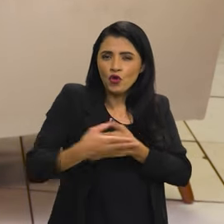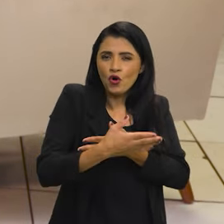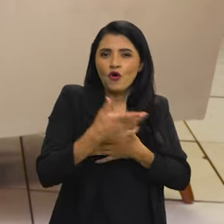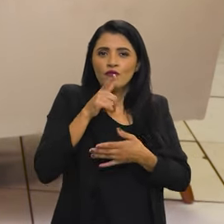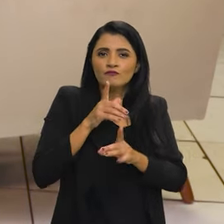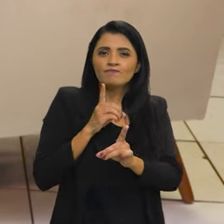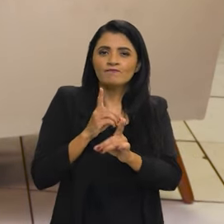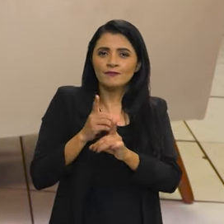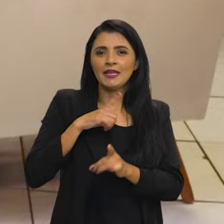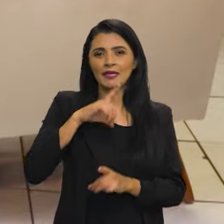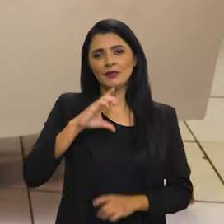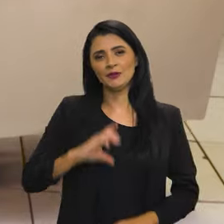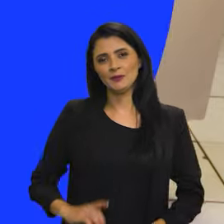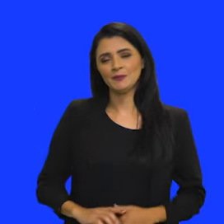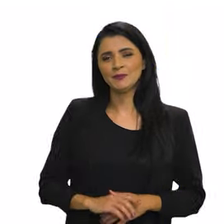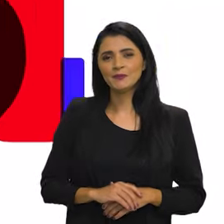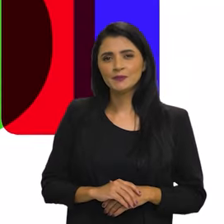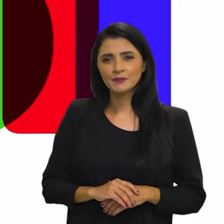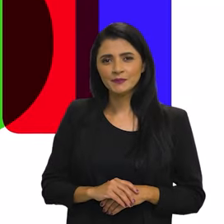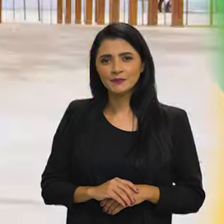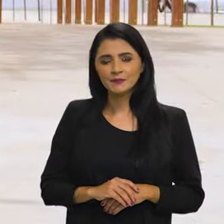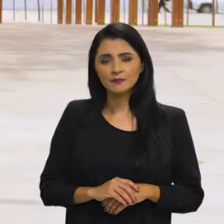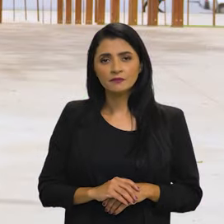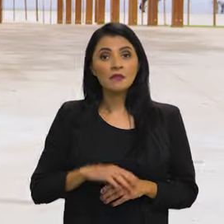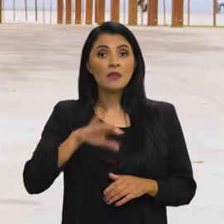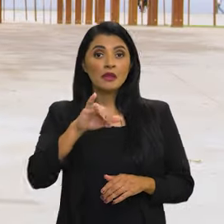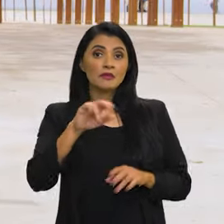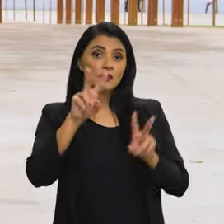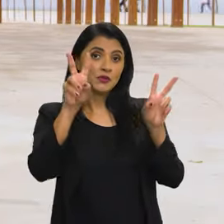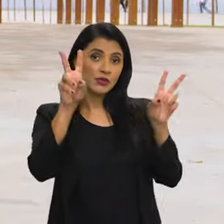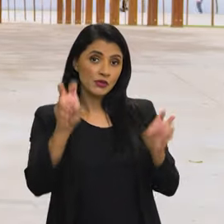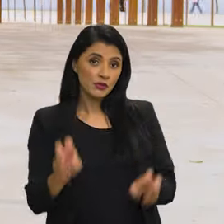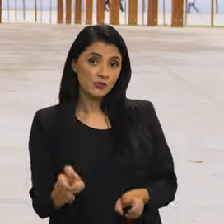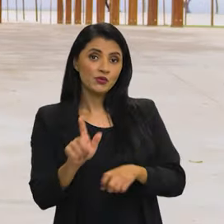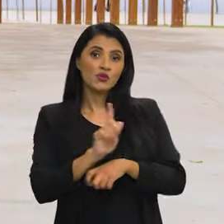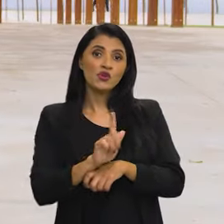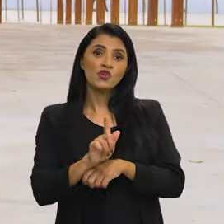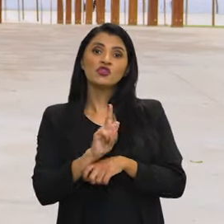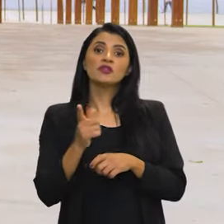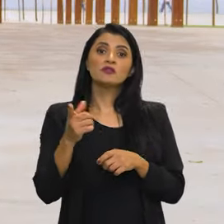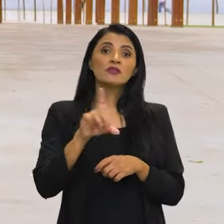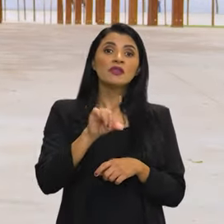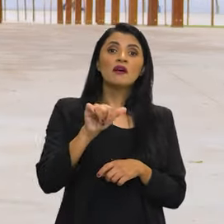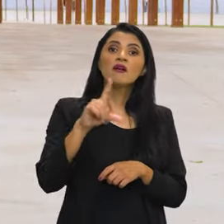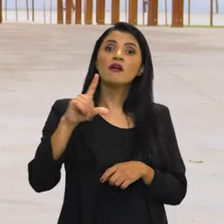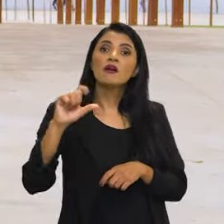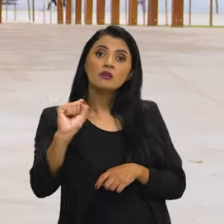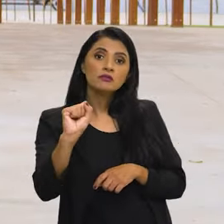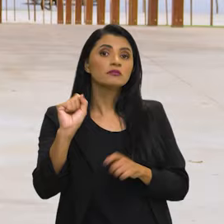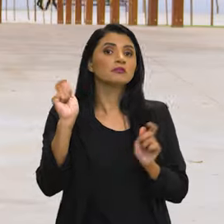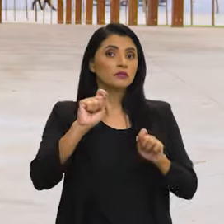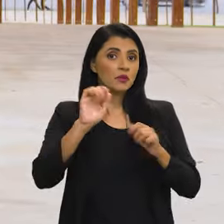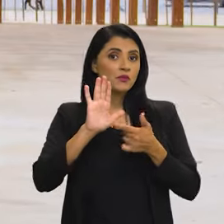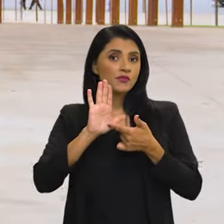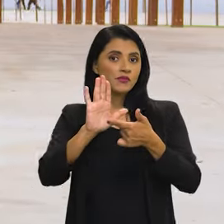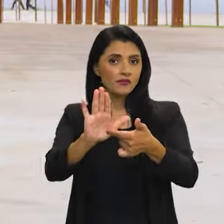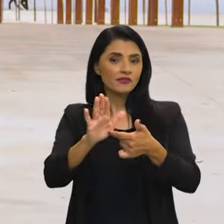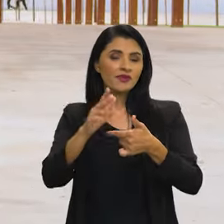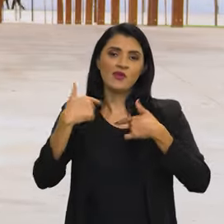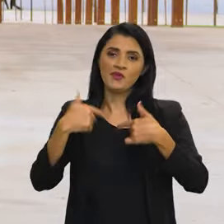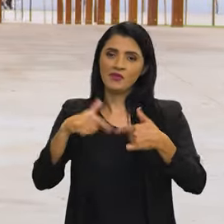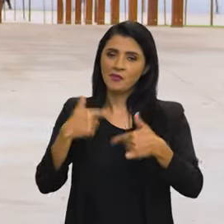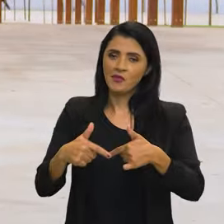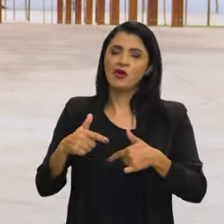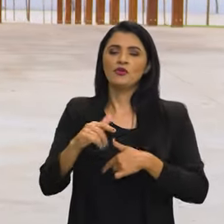ou novos benefícios, cheguem aos cidadãos. E se o assunto é gestão de dados, não podemos deixar de destacar